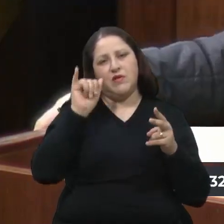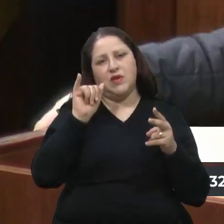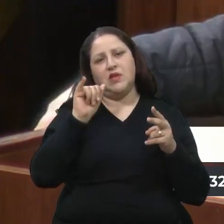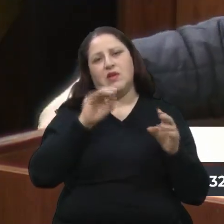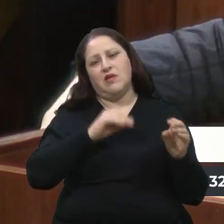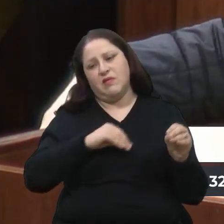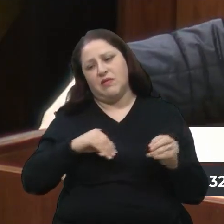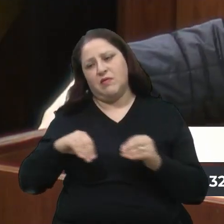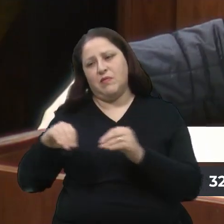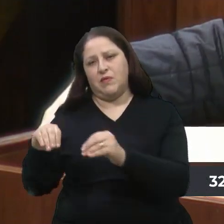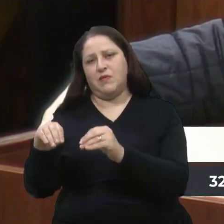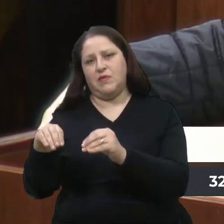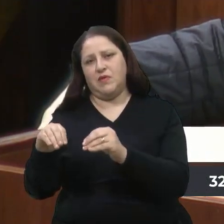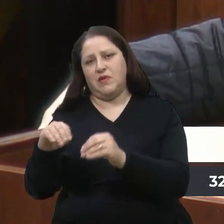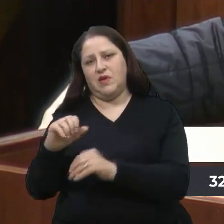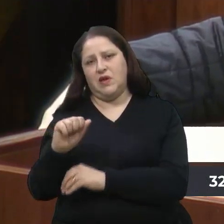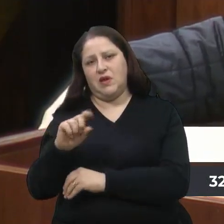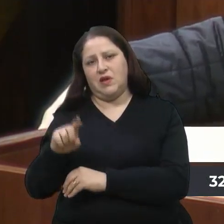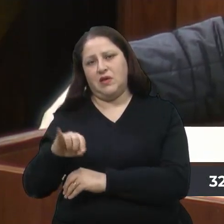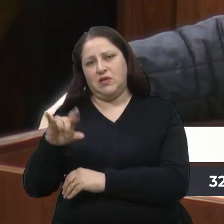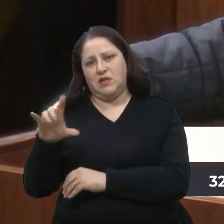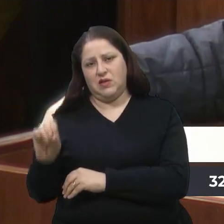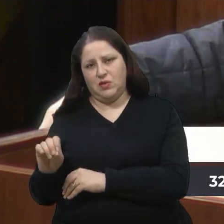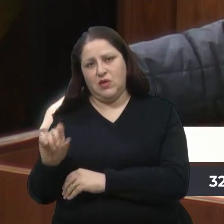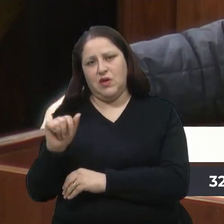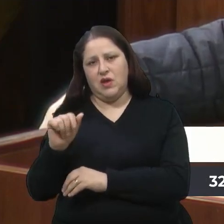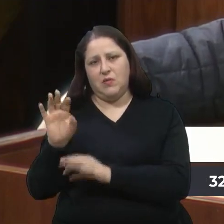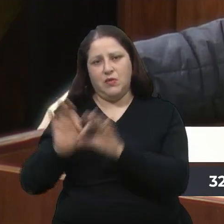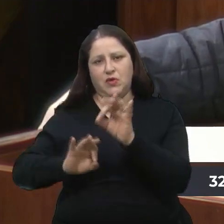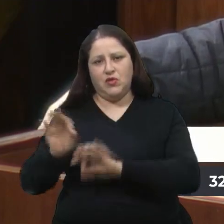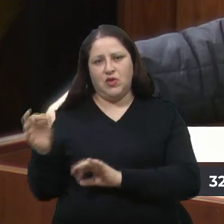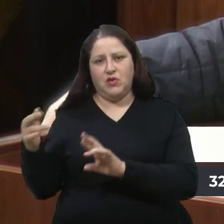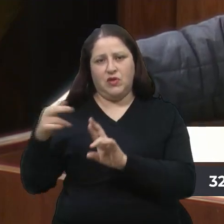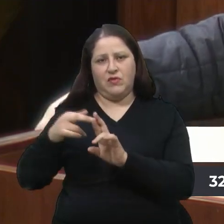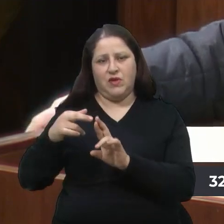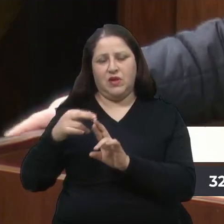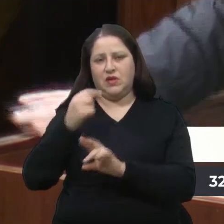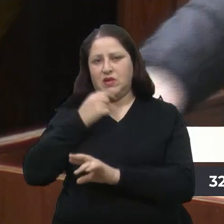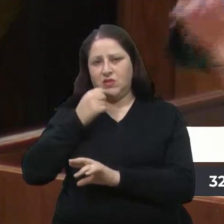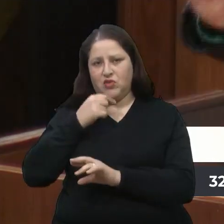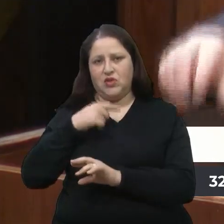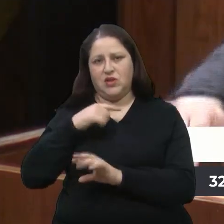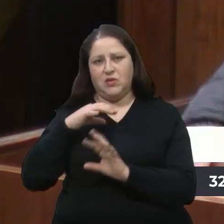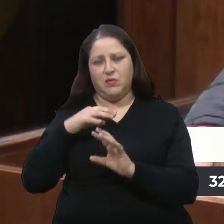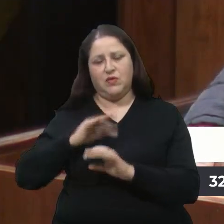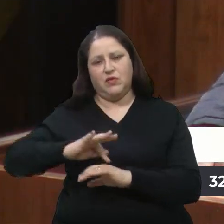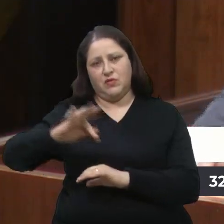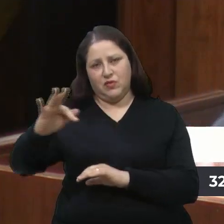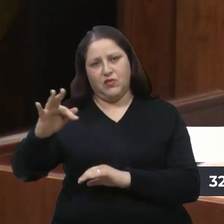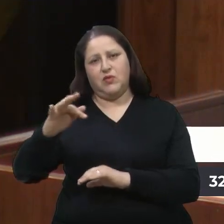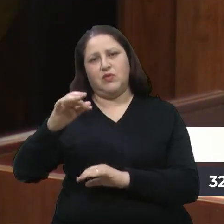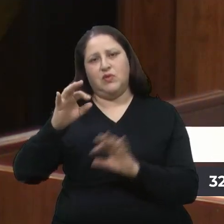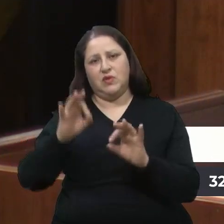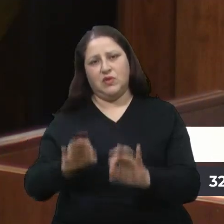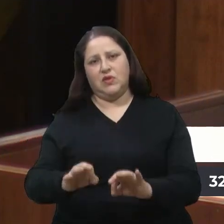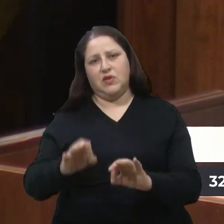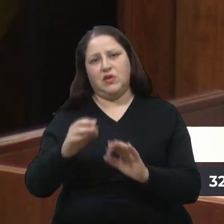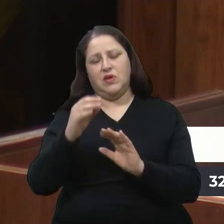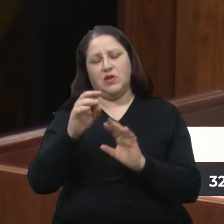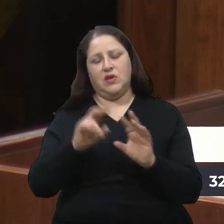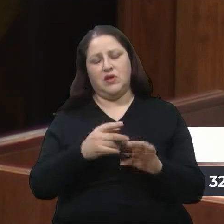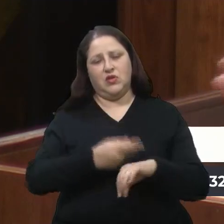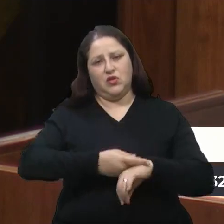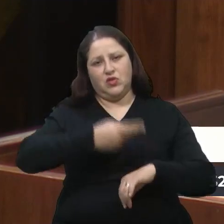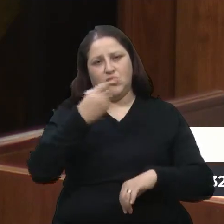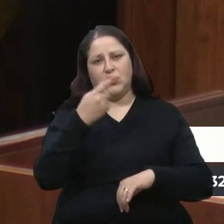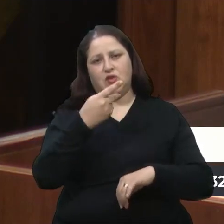asilamento. Então, é projeto referência de Caxias do Sul. Nós teremos, com certeza, muito em breve, o título Cidade Amiga do